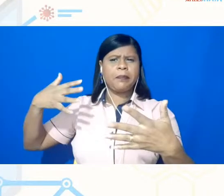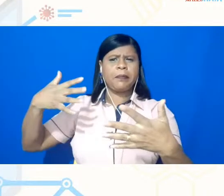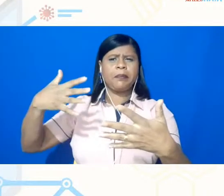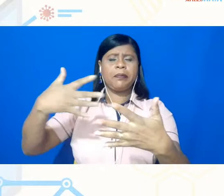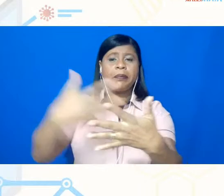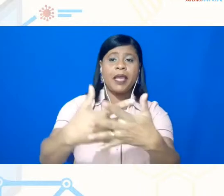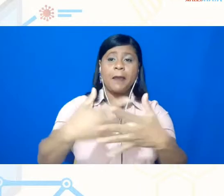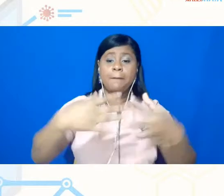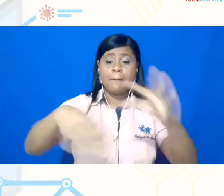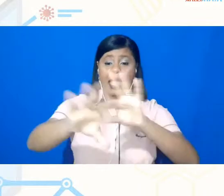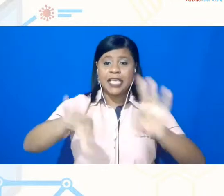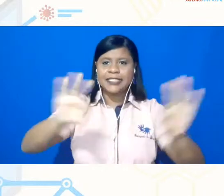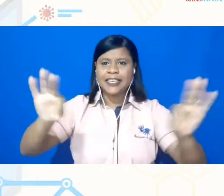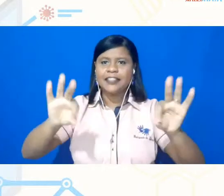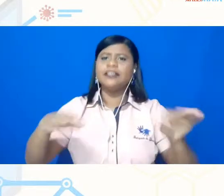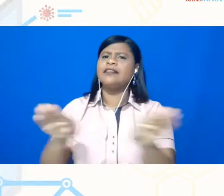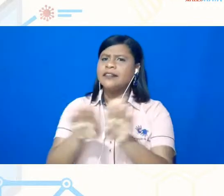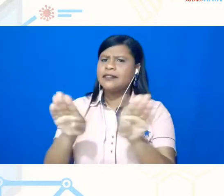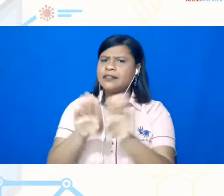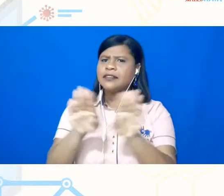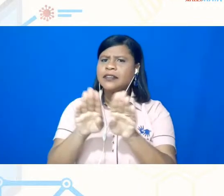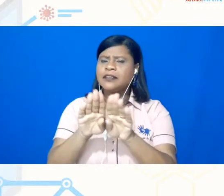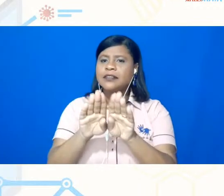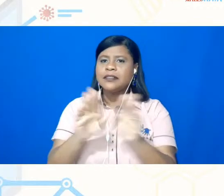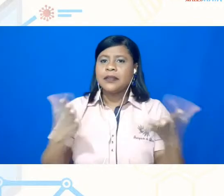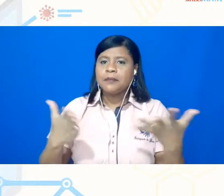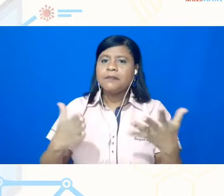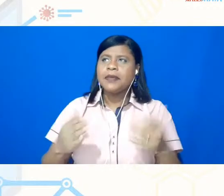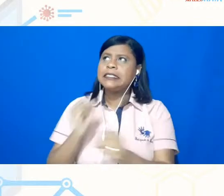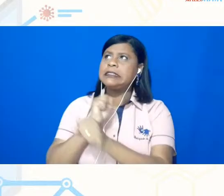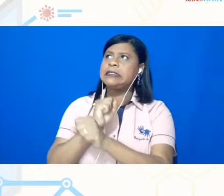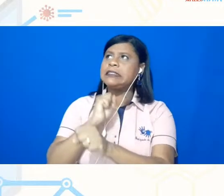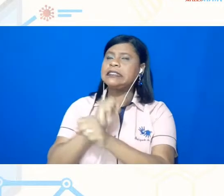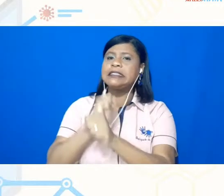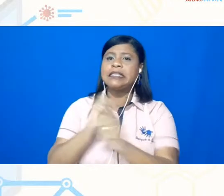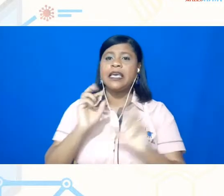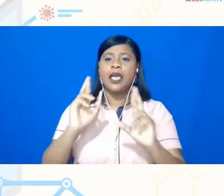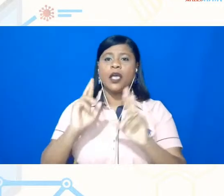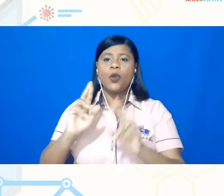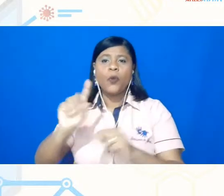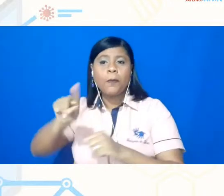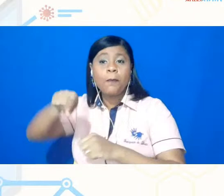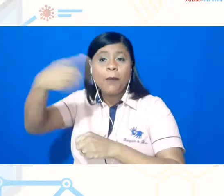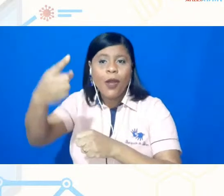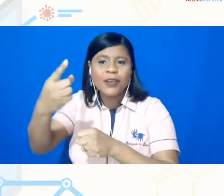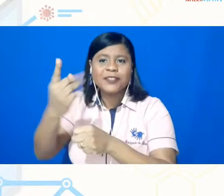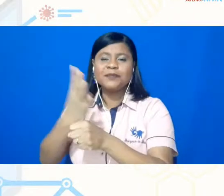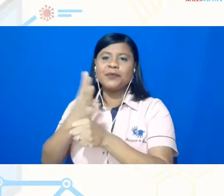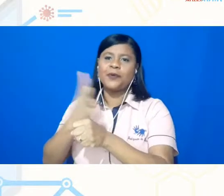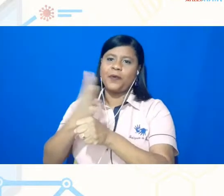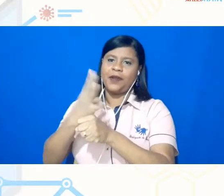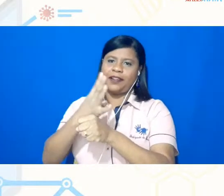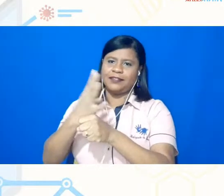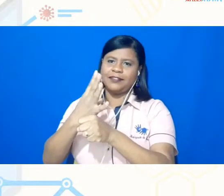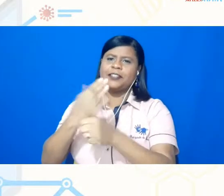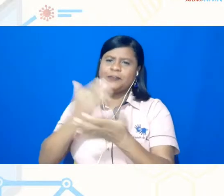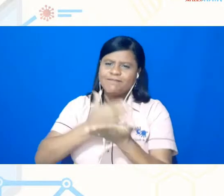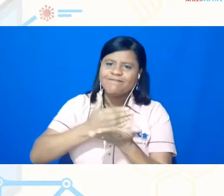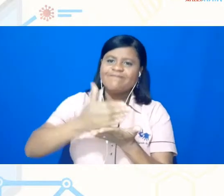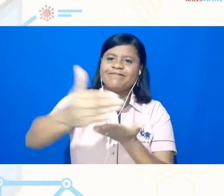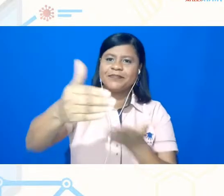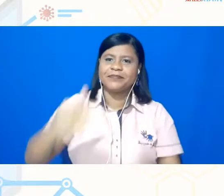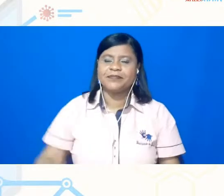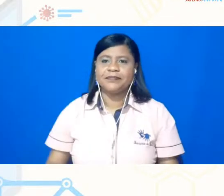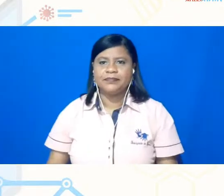o suspiro do próximo quadriênio, né, que é o que a gente está entrando, então,